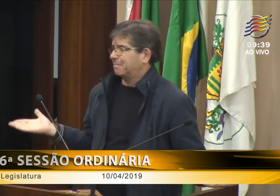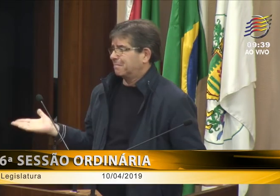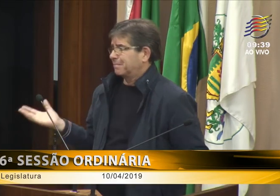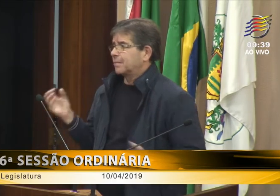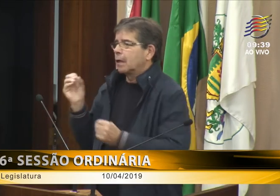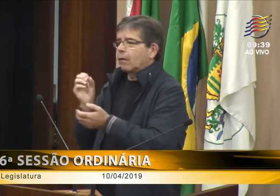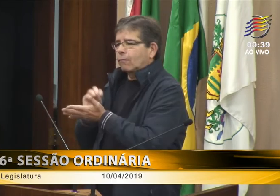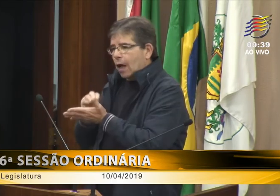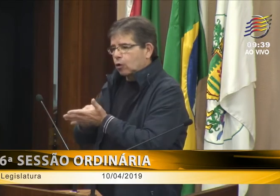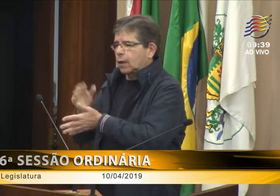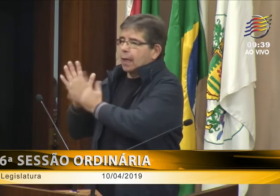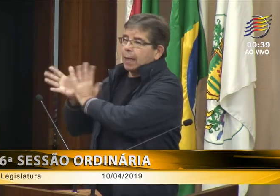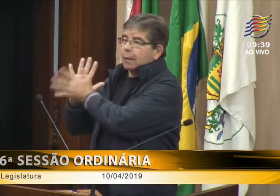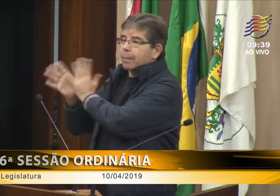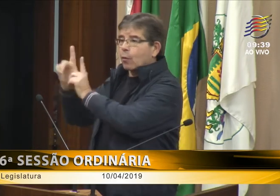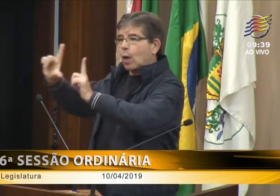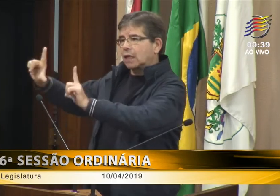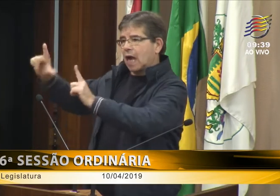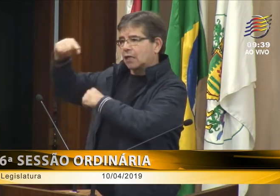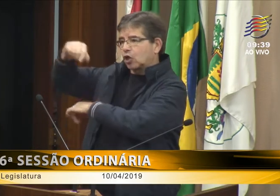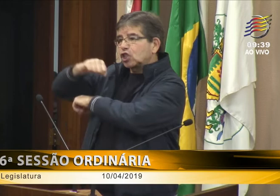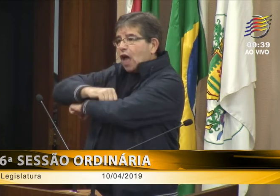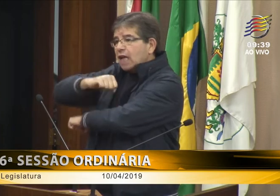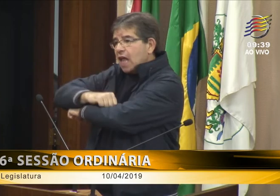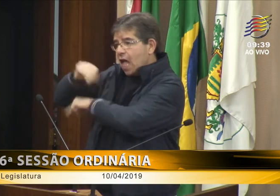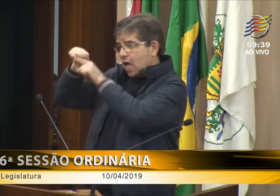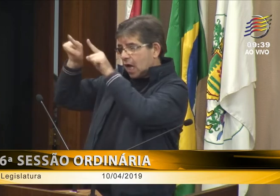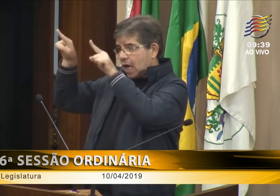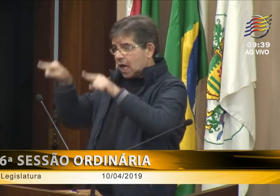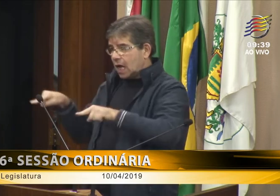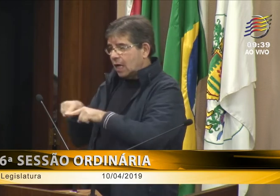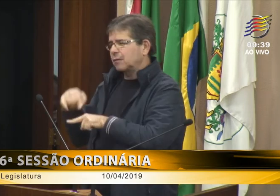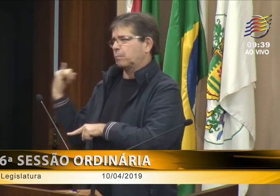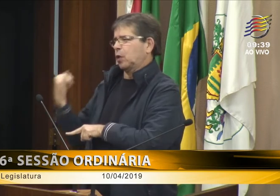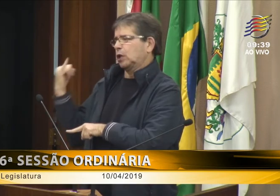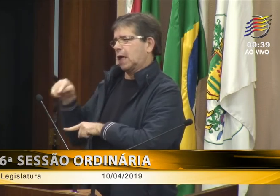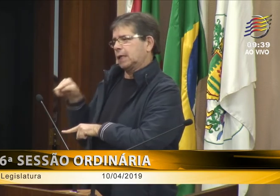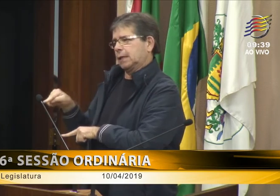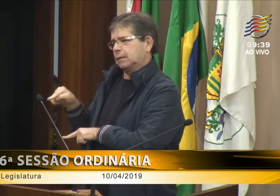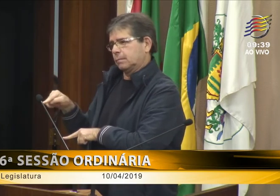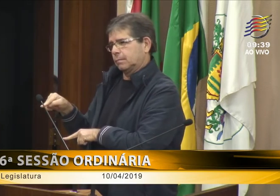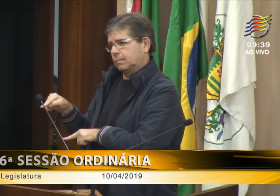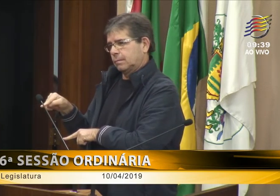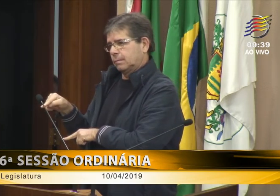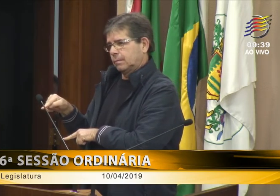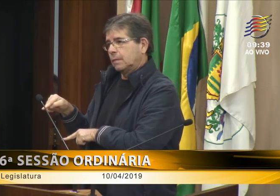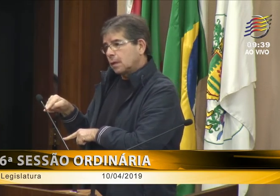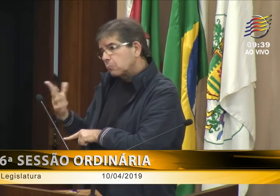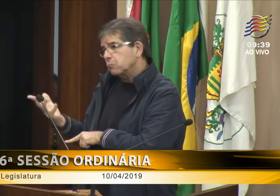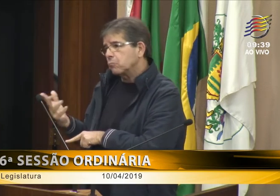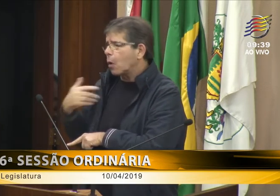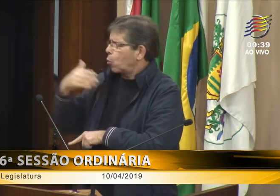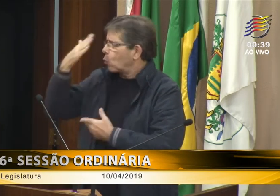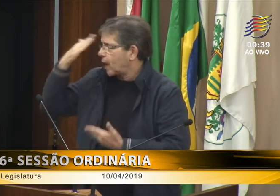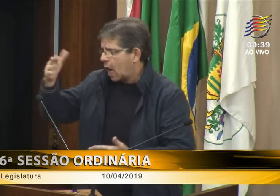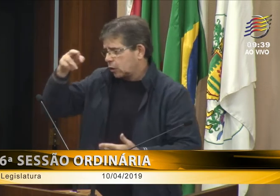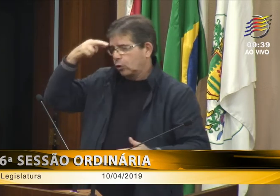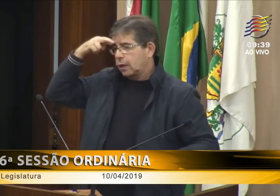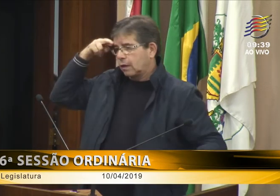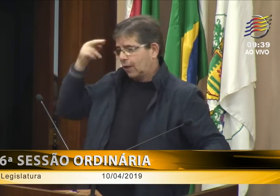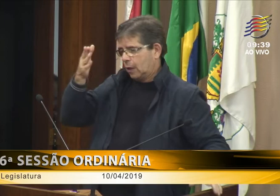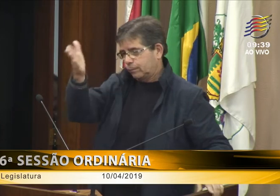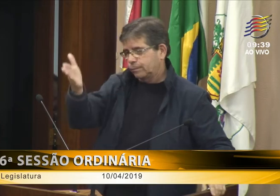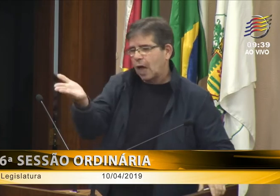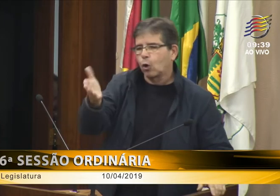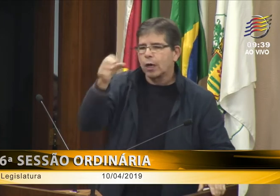a respeito da legenda, mas eu também me preocupo a janela de intérprete para as pessoas mais velhas. Isso é bem importante também.